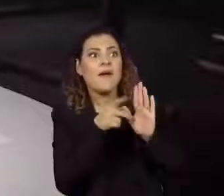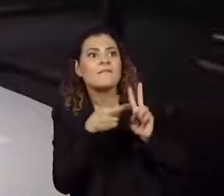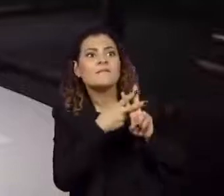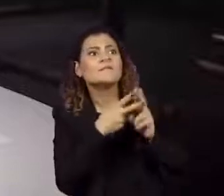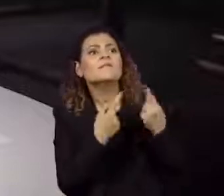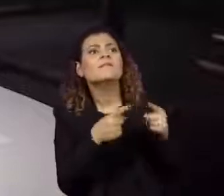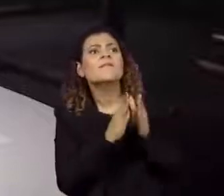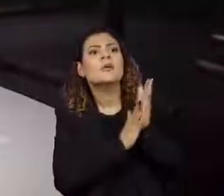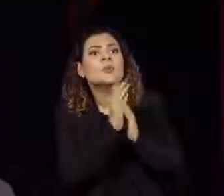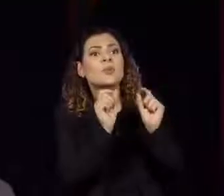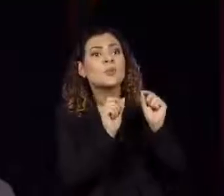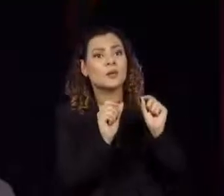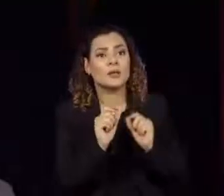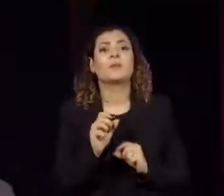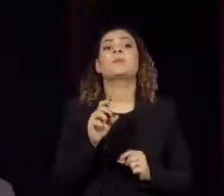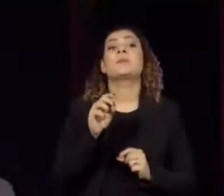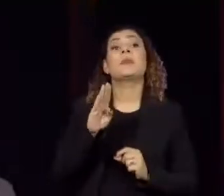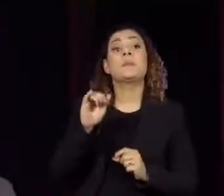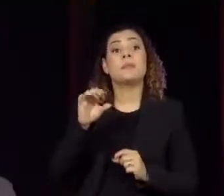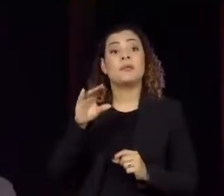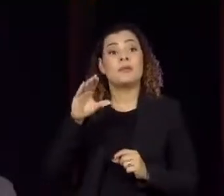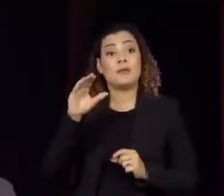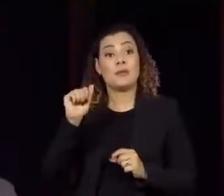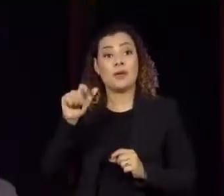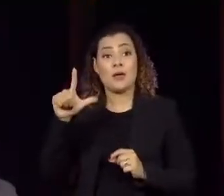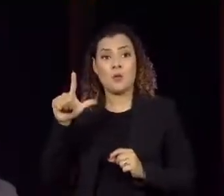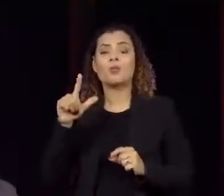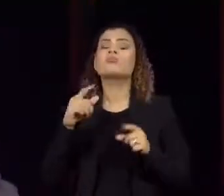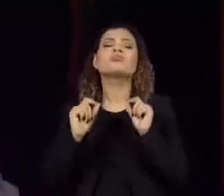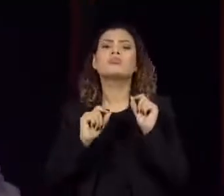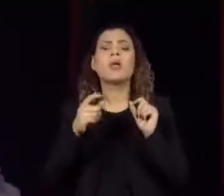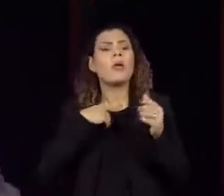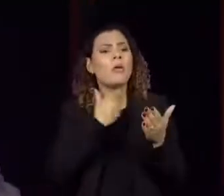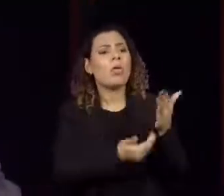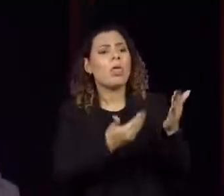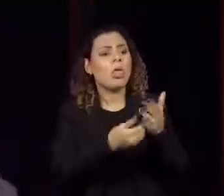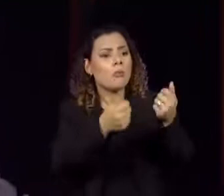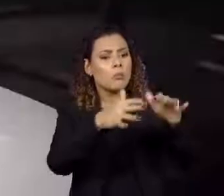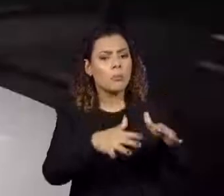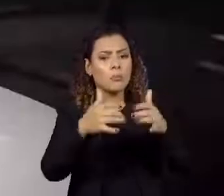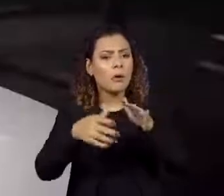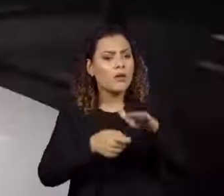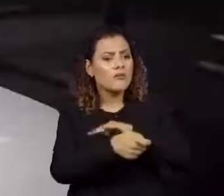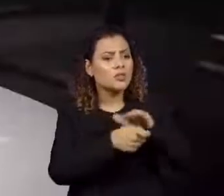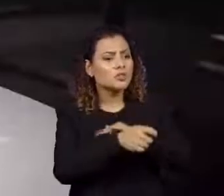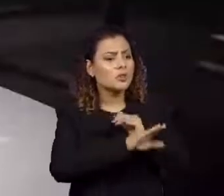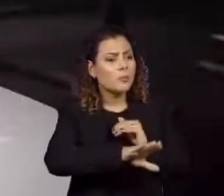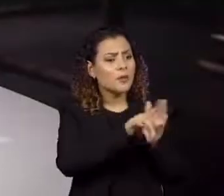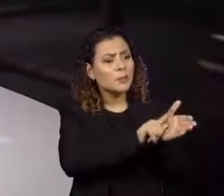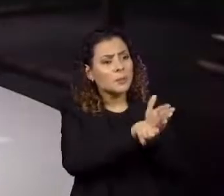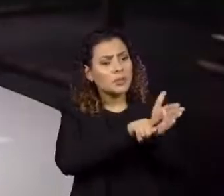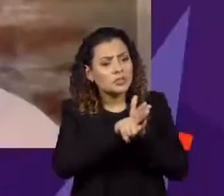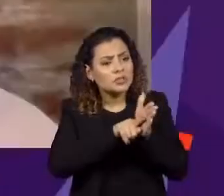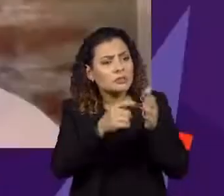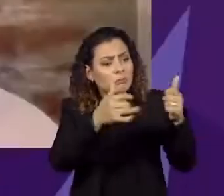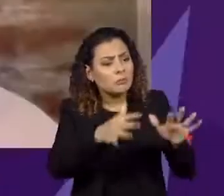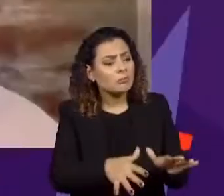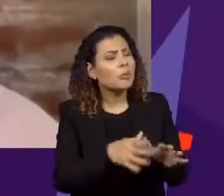Bianca Alcântara, alguma coisa para fazer para reverter tantas perdas de bolsas e investimentos em pesquisa?